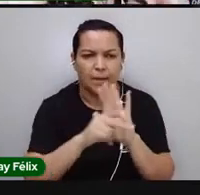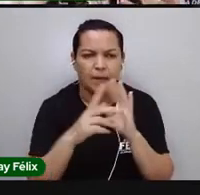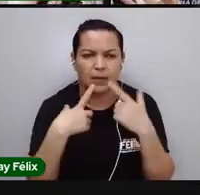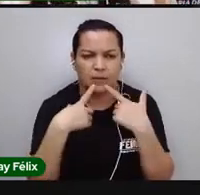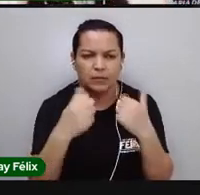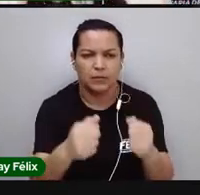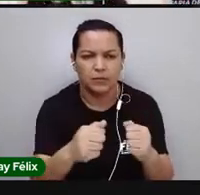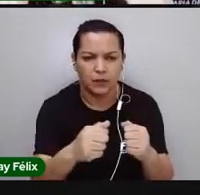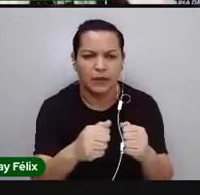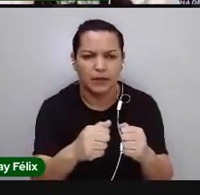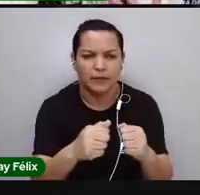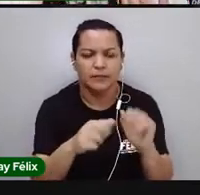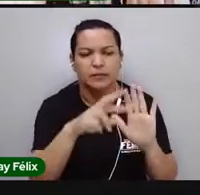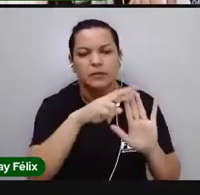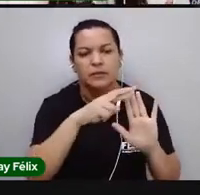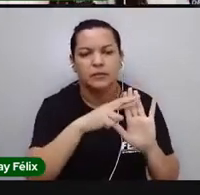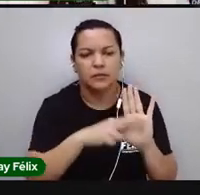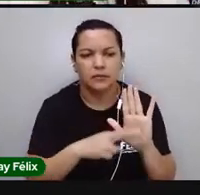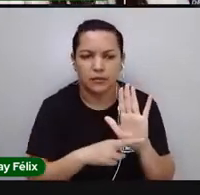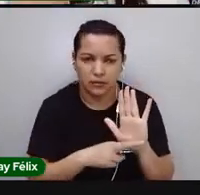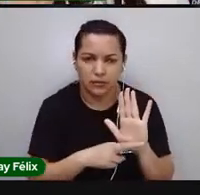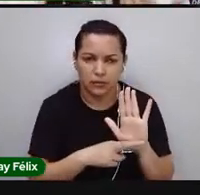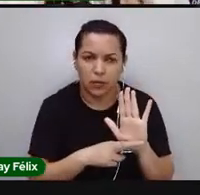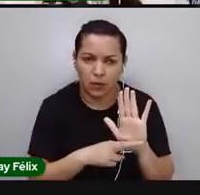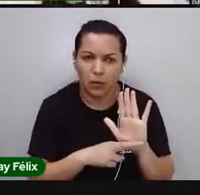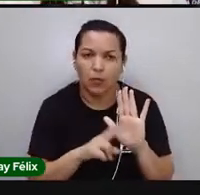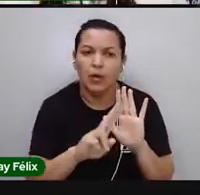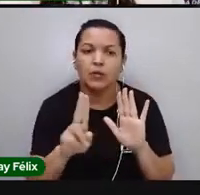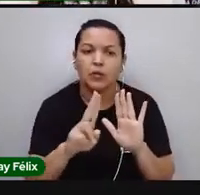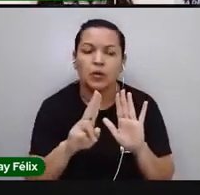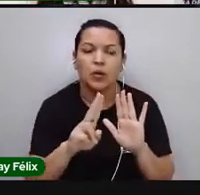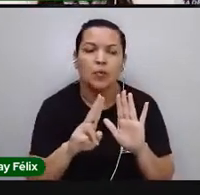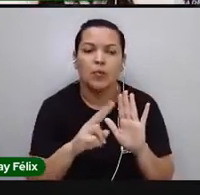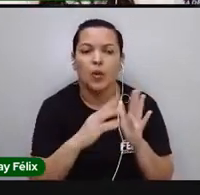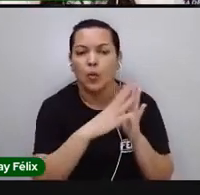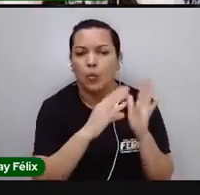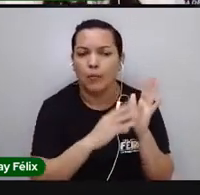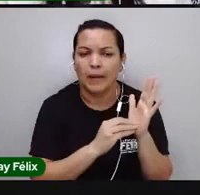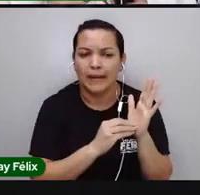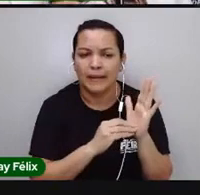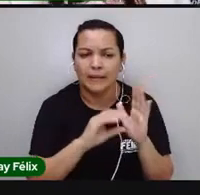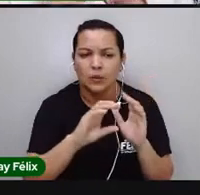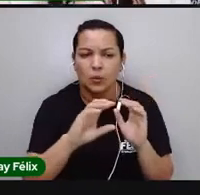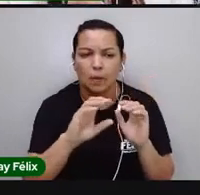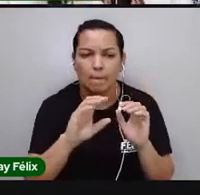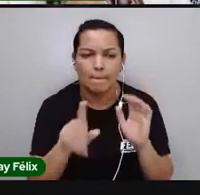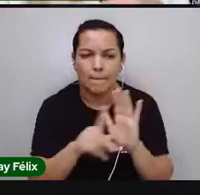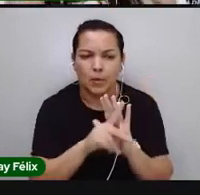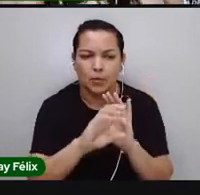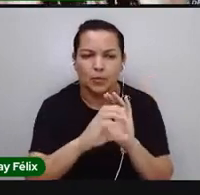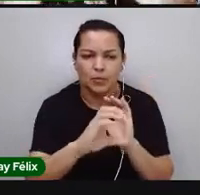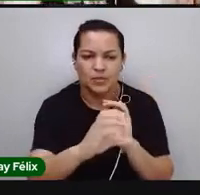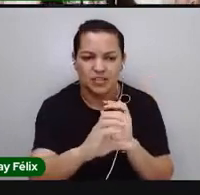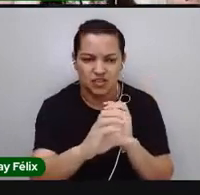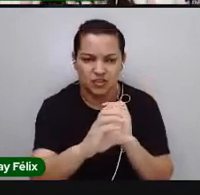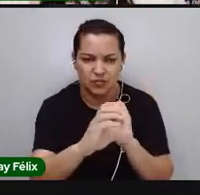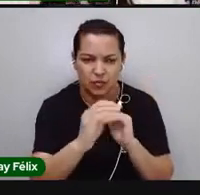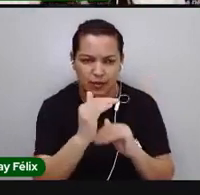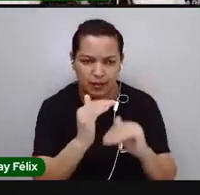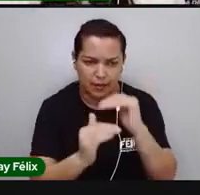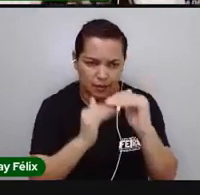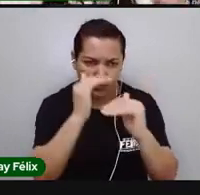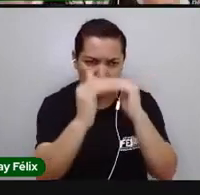e essas normas que é o que a gente vai chamar de método científico e que ela é uma construção